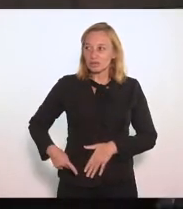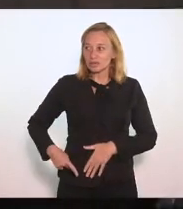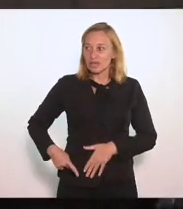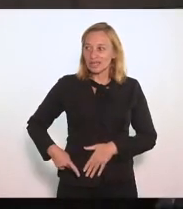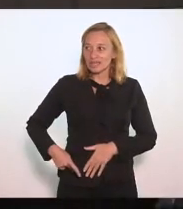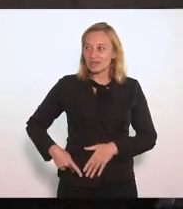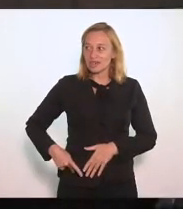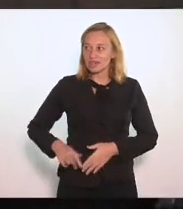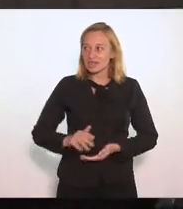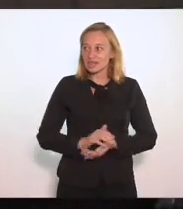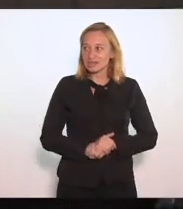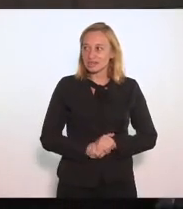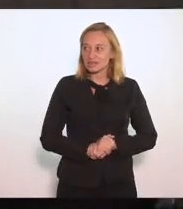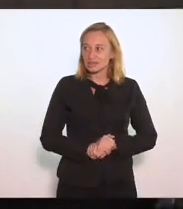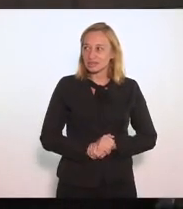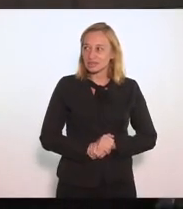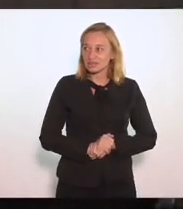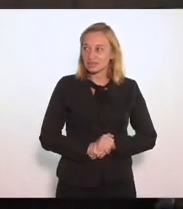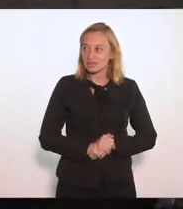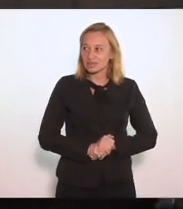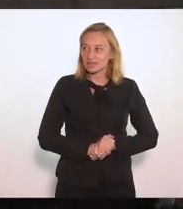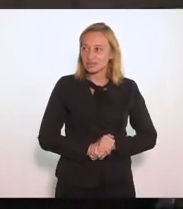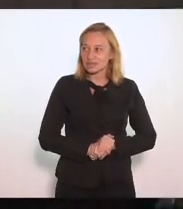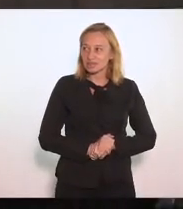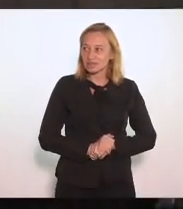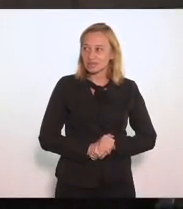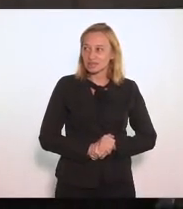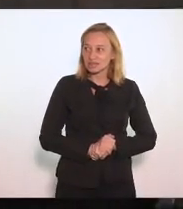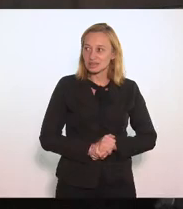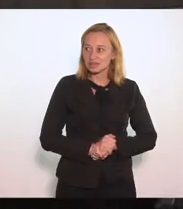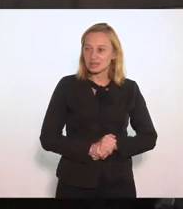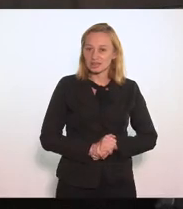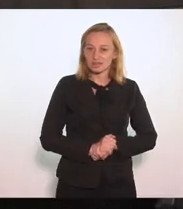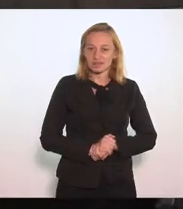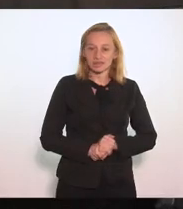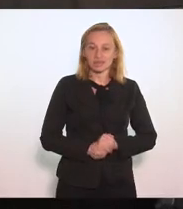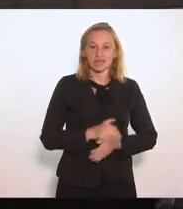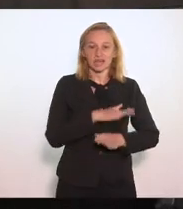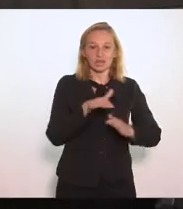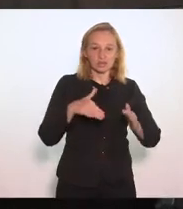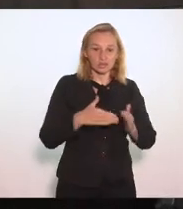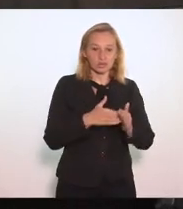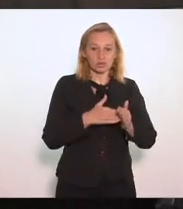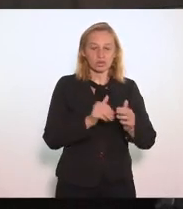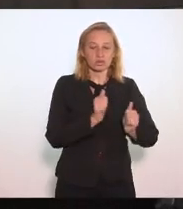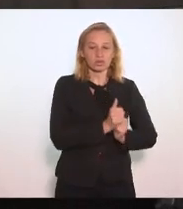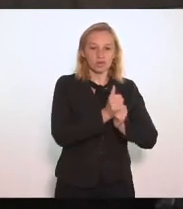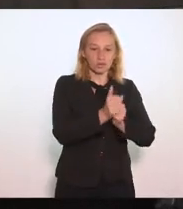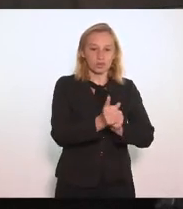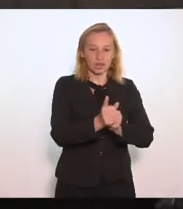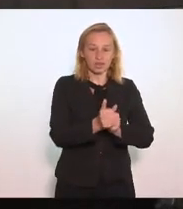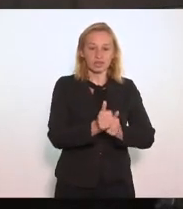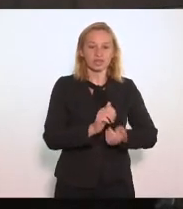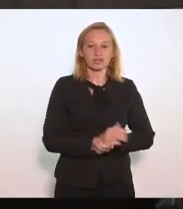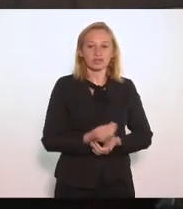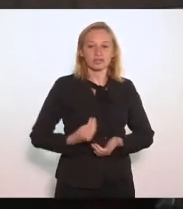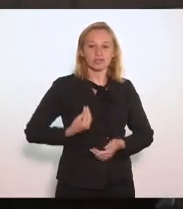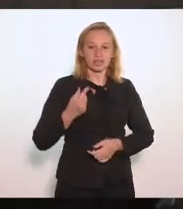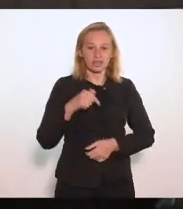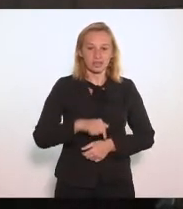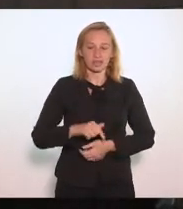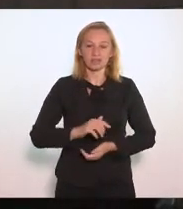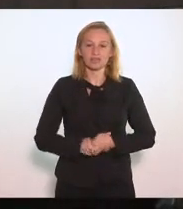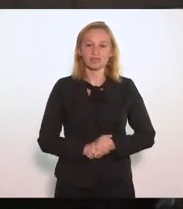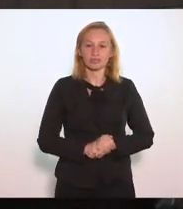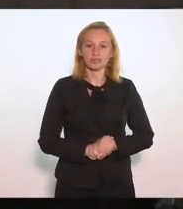Presidente do povo Que nos acompanha Que Fisicamente Aqui presente